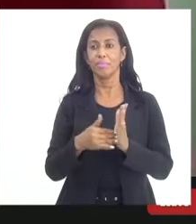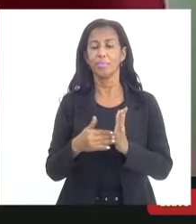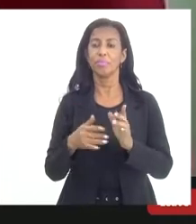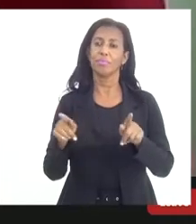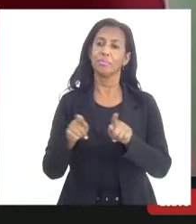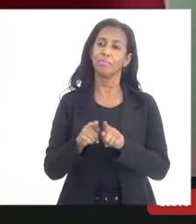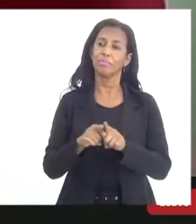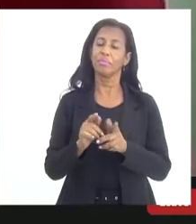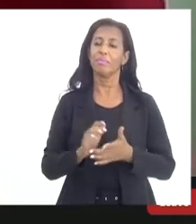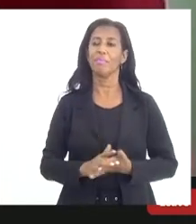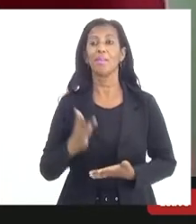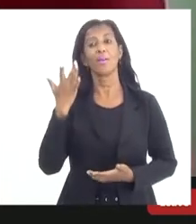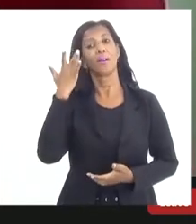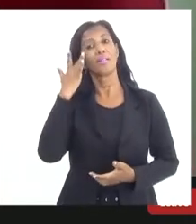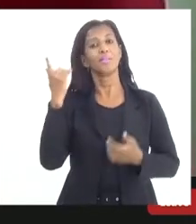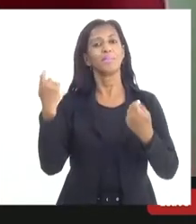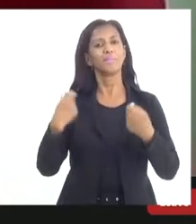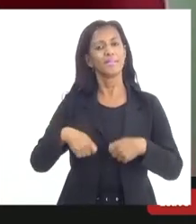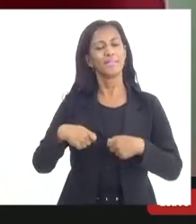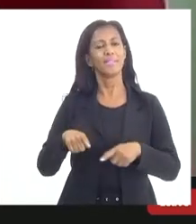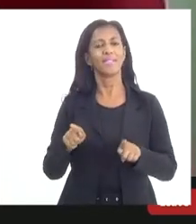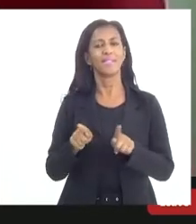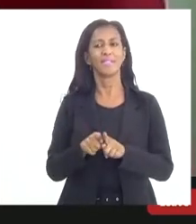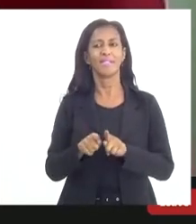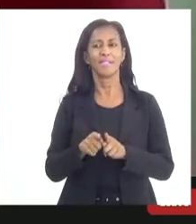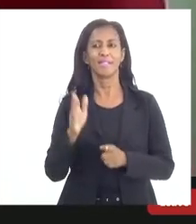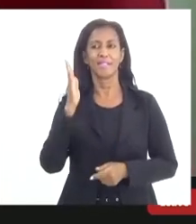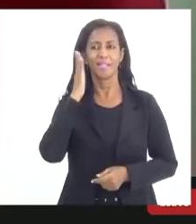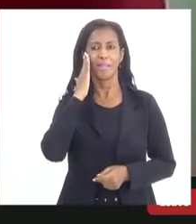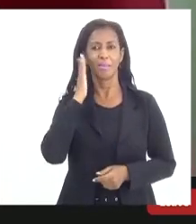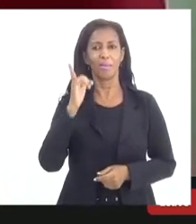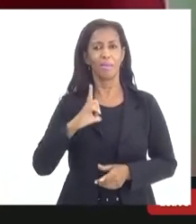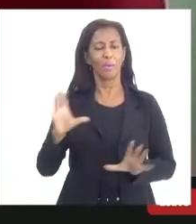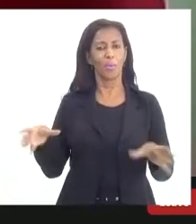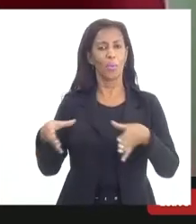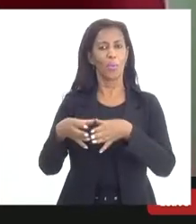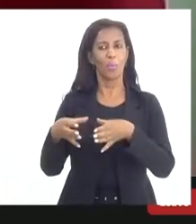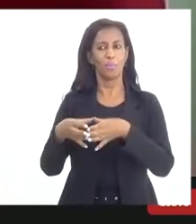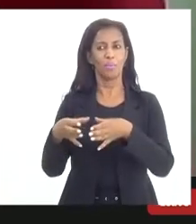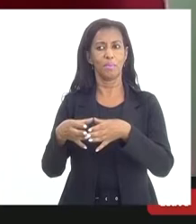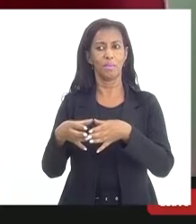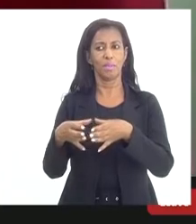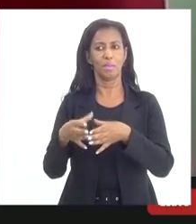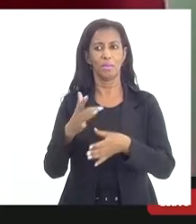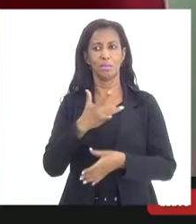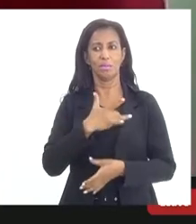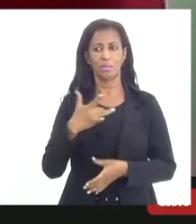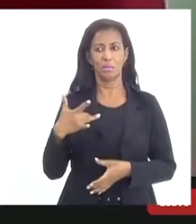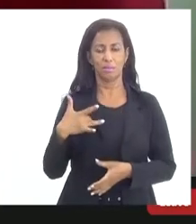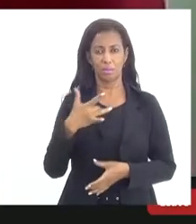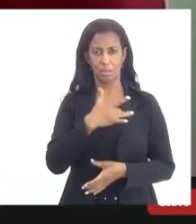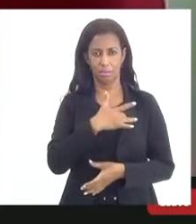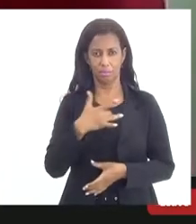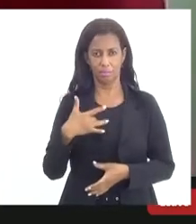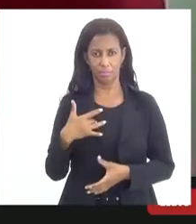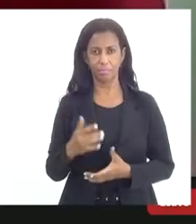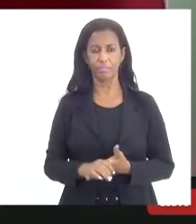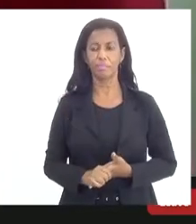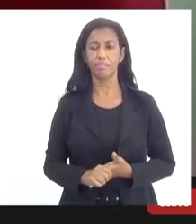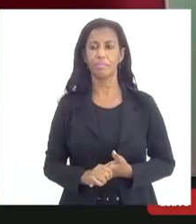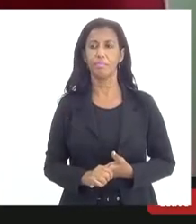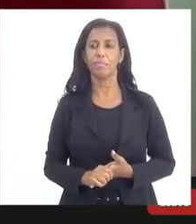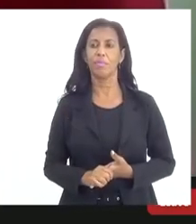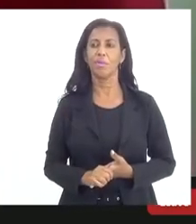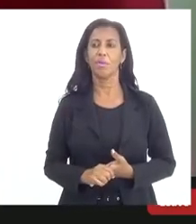né acho que a gente tem que se mobilizar nós sabemos que tem uma comissão de saúde uma comissão buscar aí